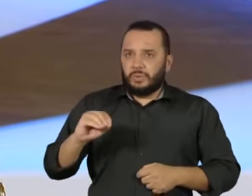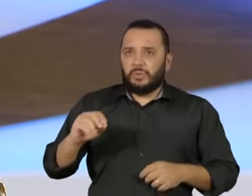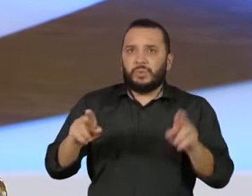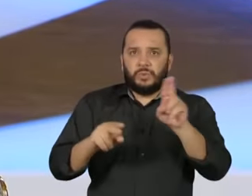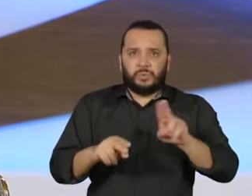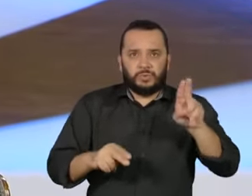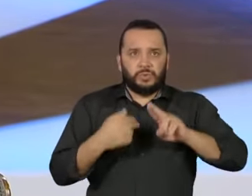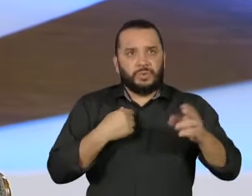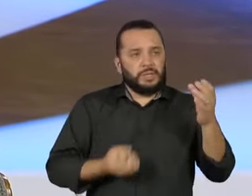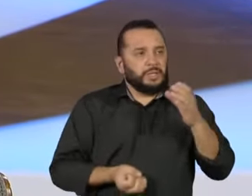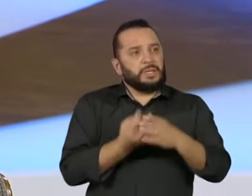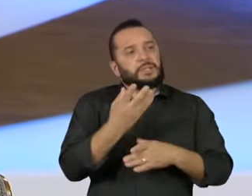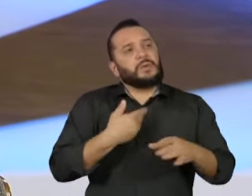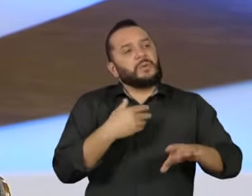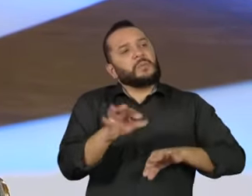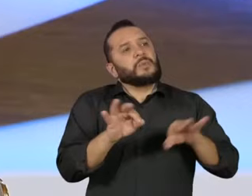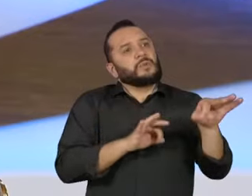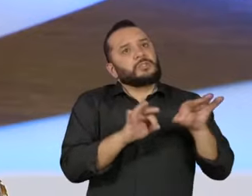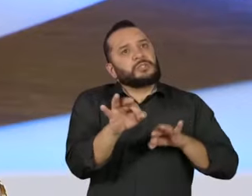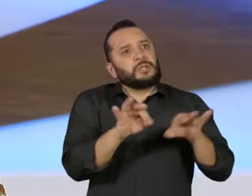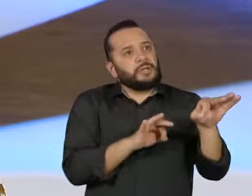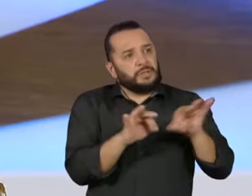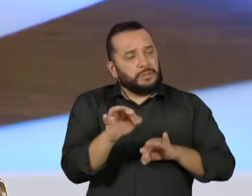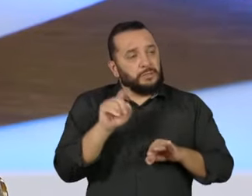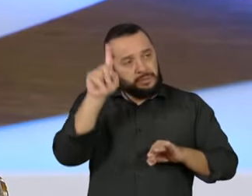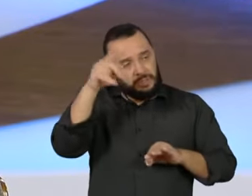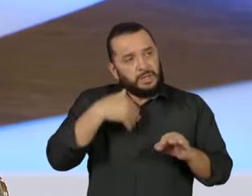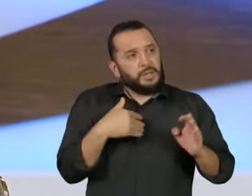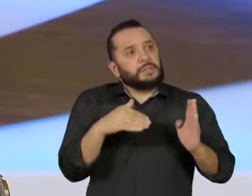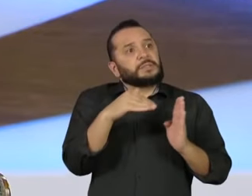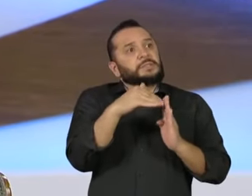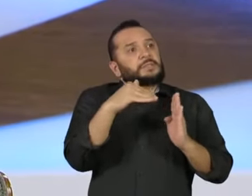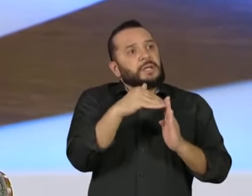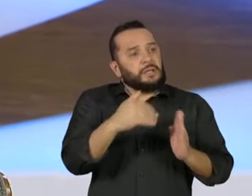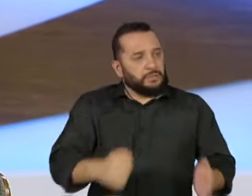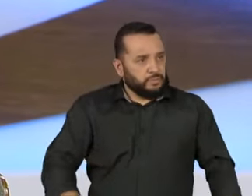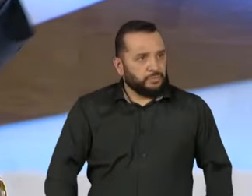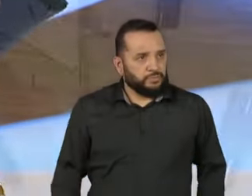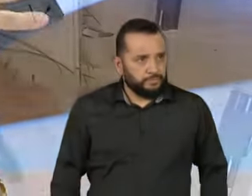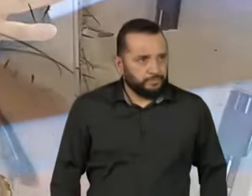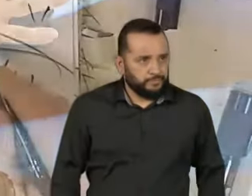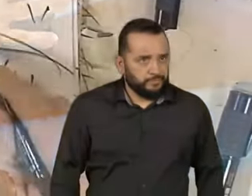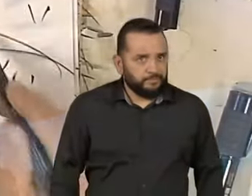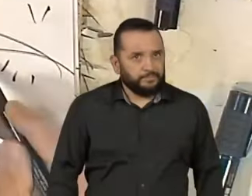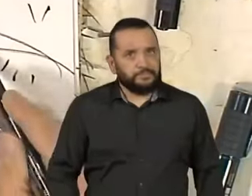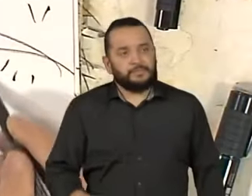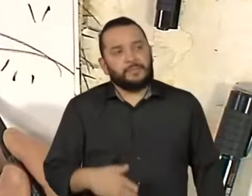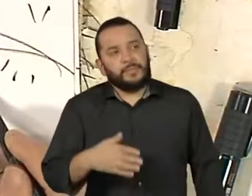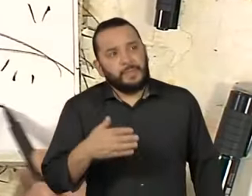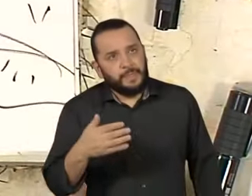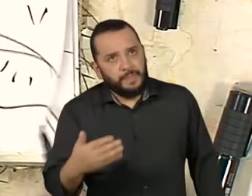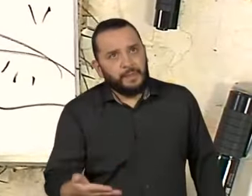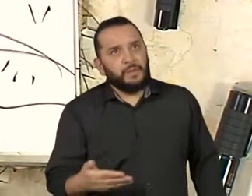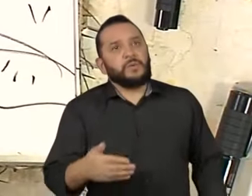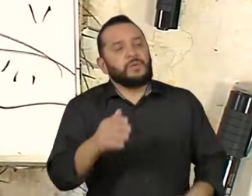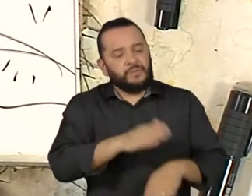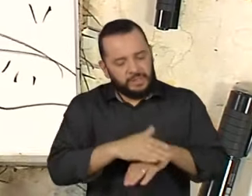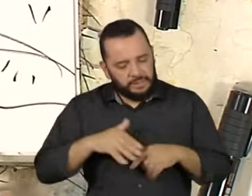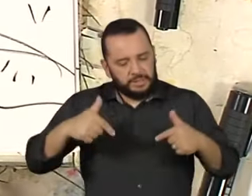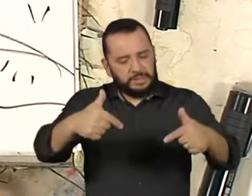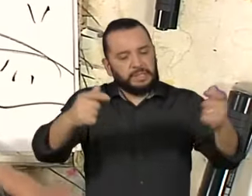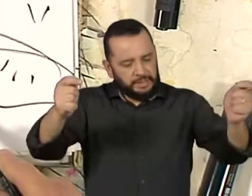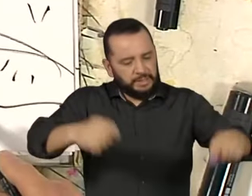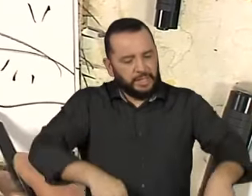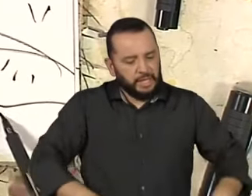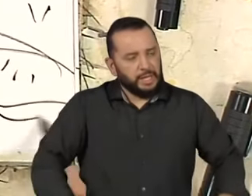elaboração de um projeto que tramita no Senado da República. Então, assim, fazer tem como fazer, Roberto,